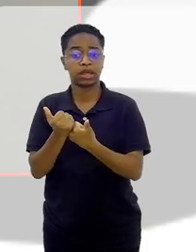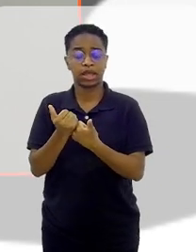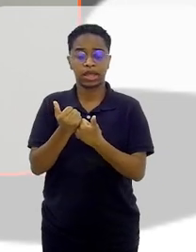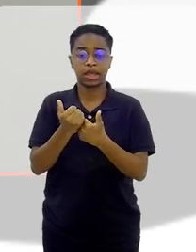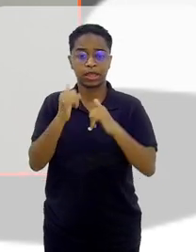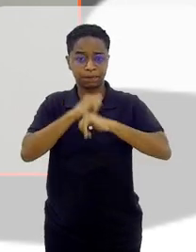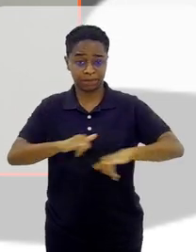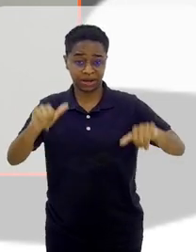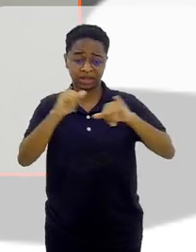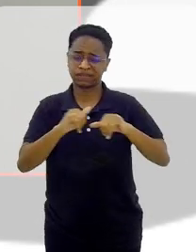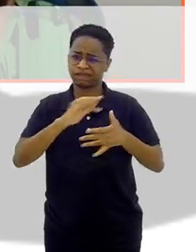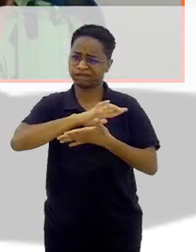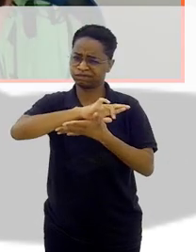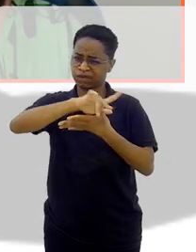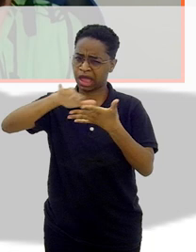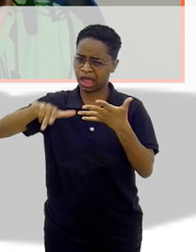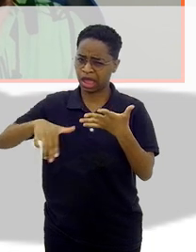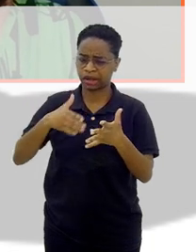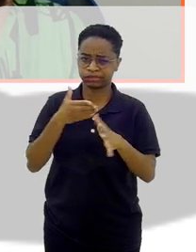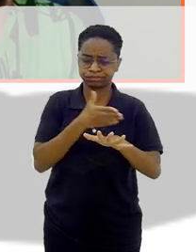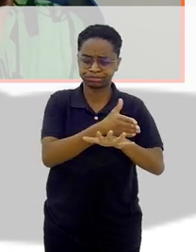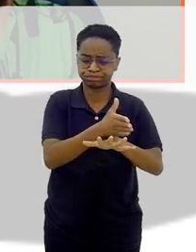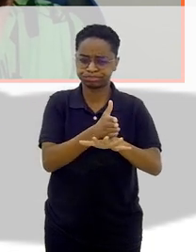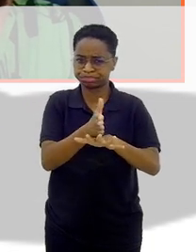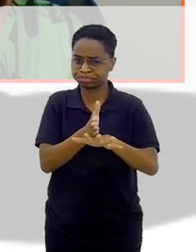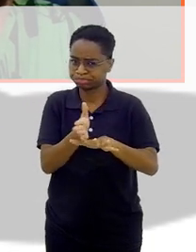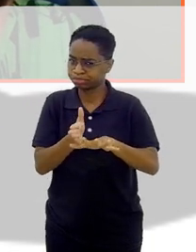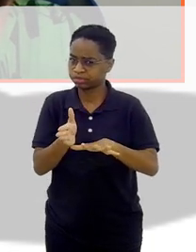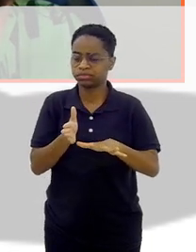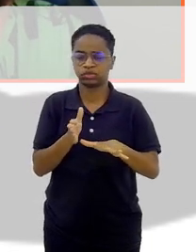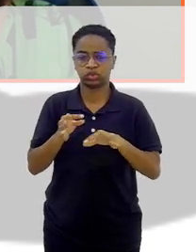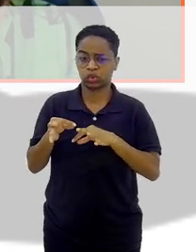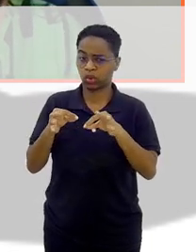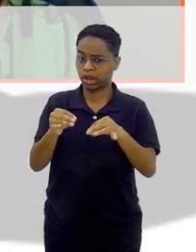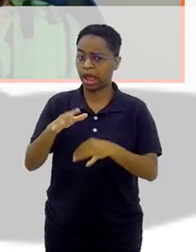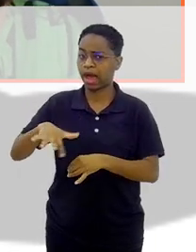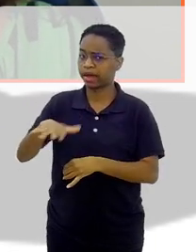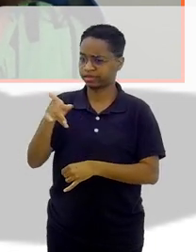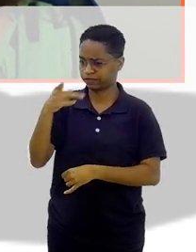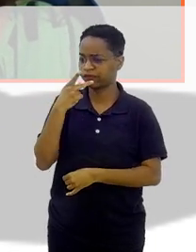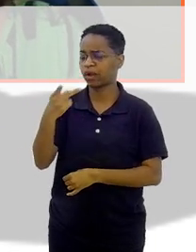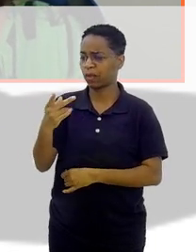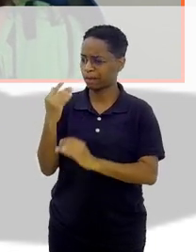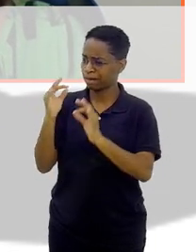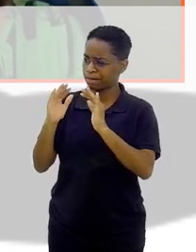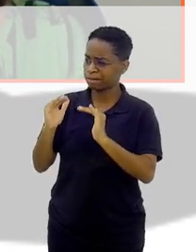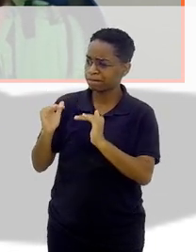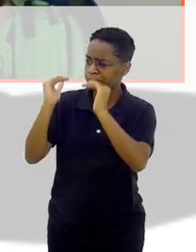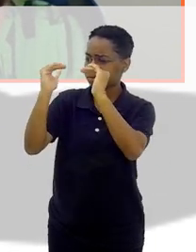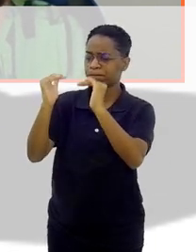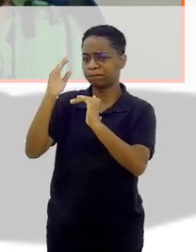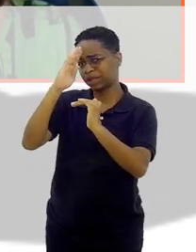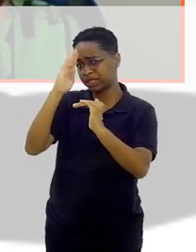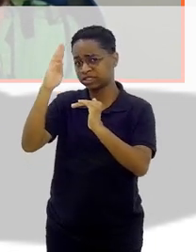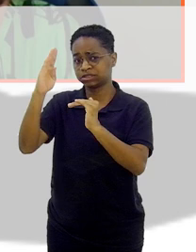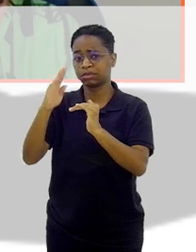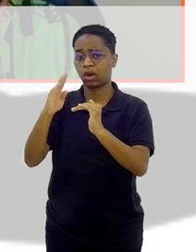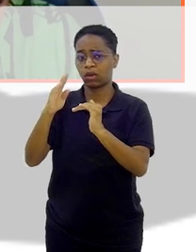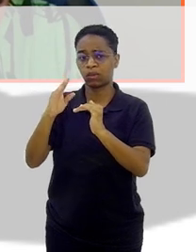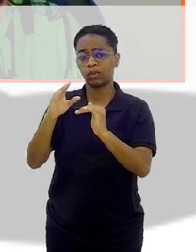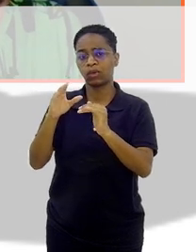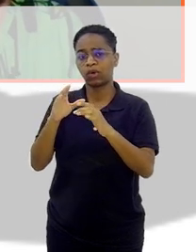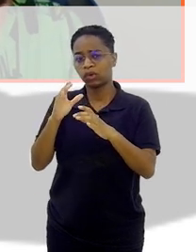Multimídia, não é isso, Cláudia? Multimídia. Já passou por todos, né? Você citou aí os maiores e grandes, enormes veículos.